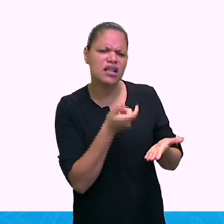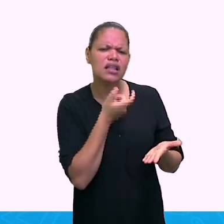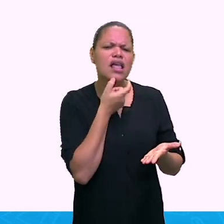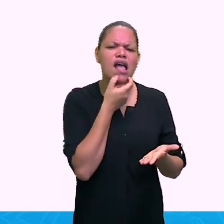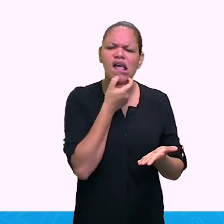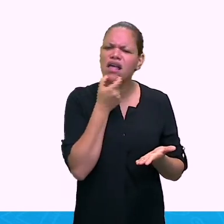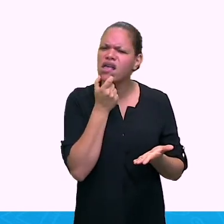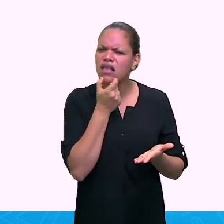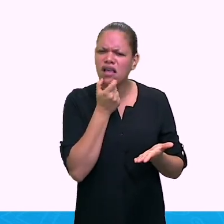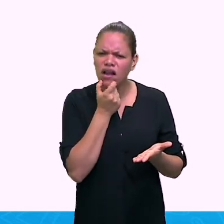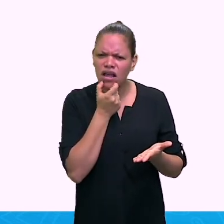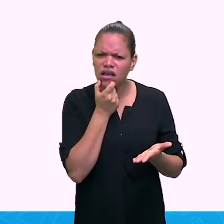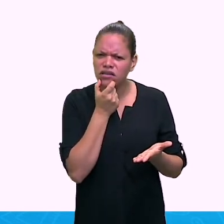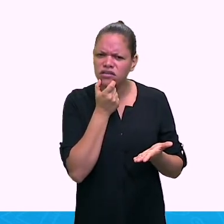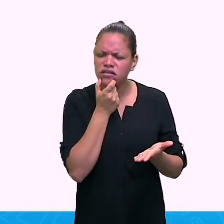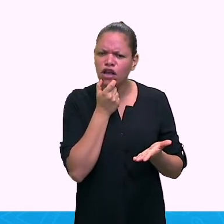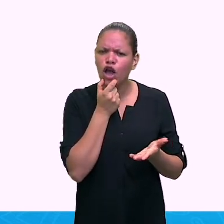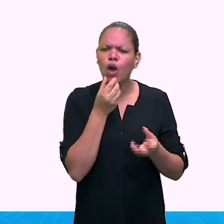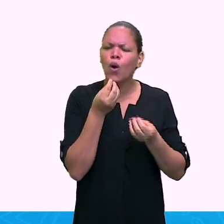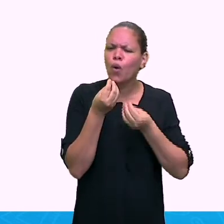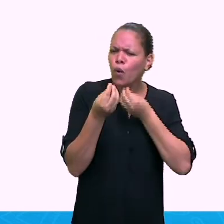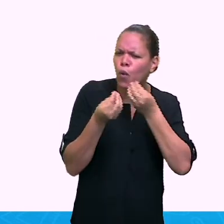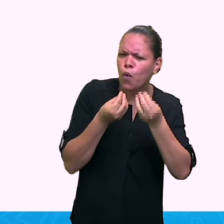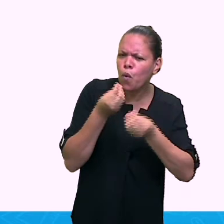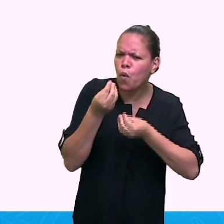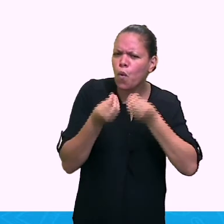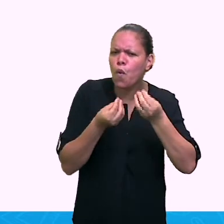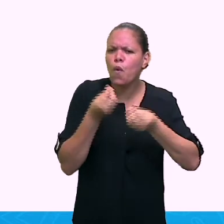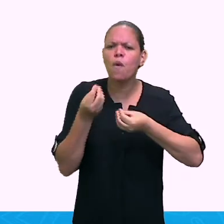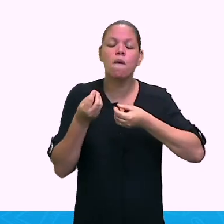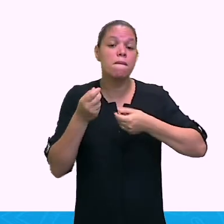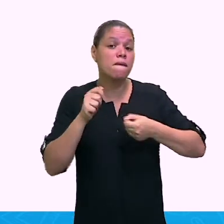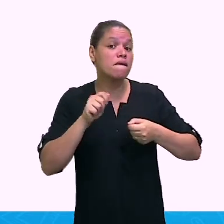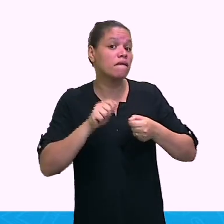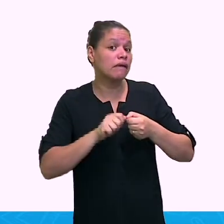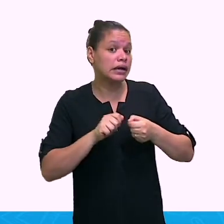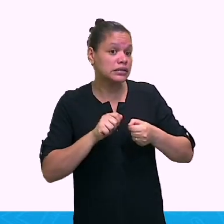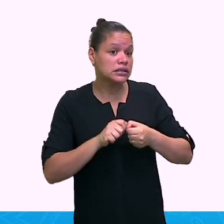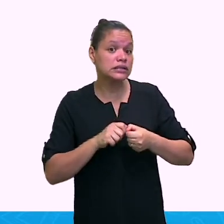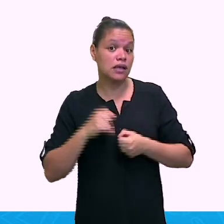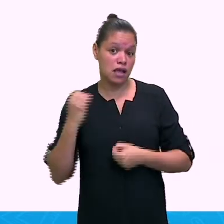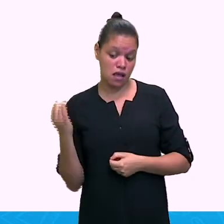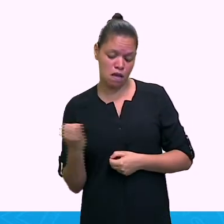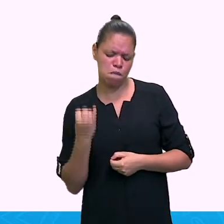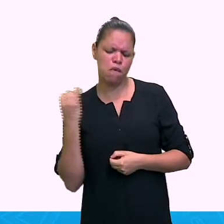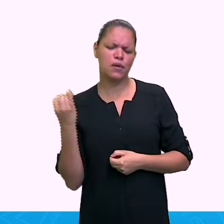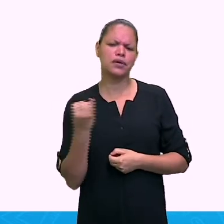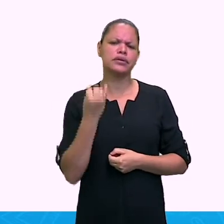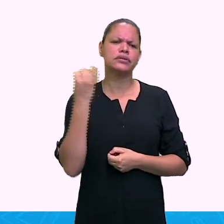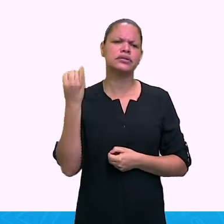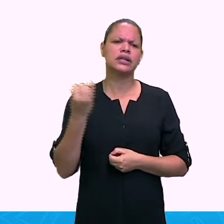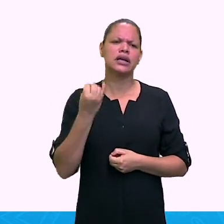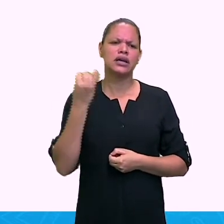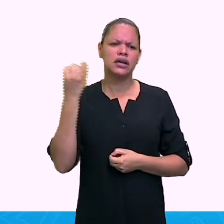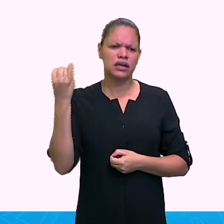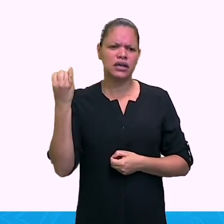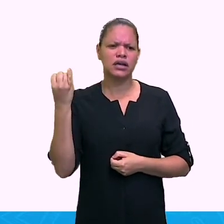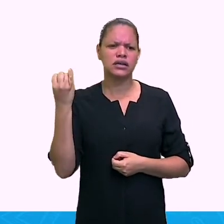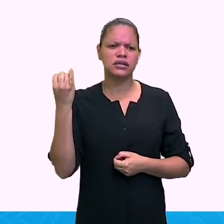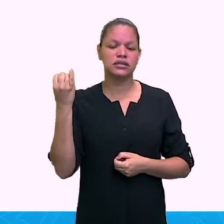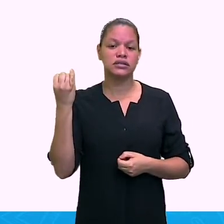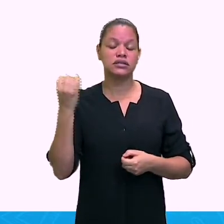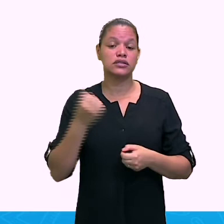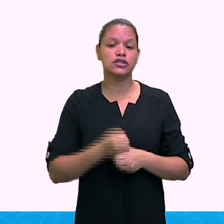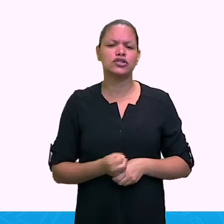Them, que é o pronome. E they, que é eles. Ok? Que é